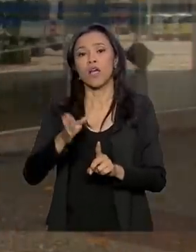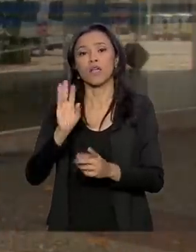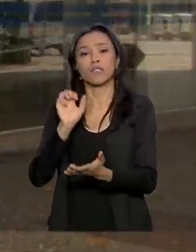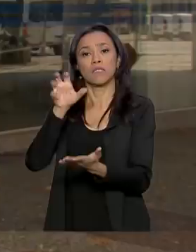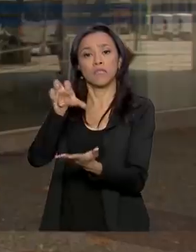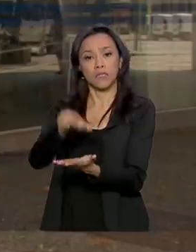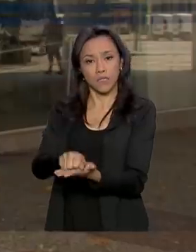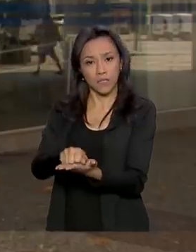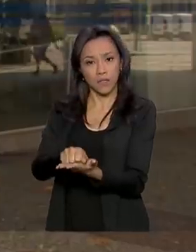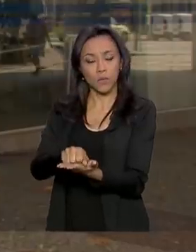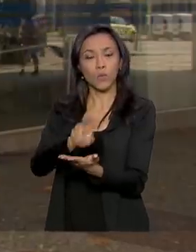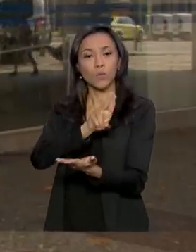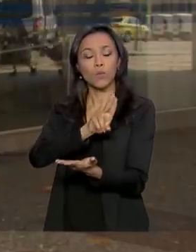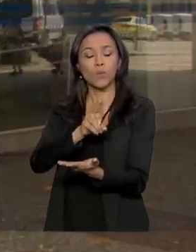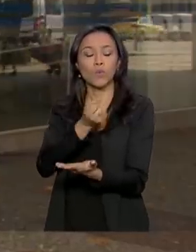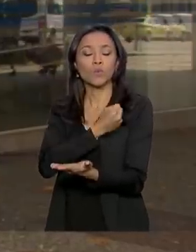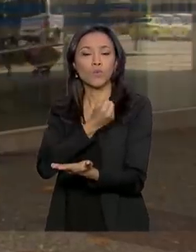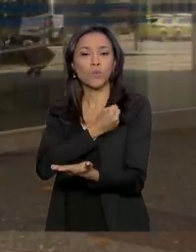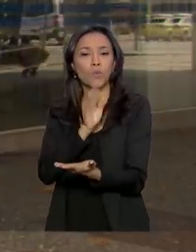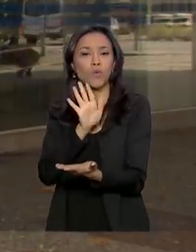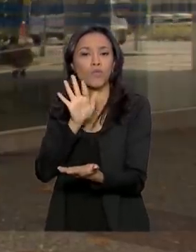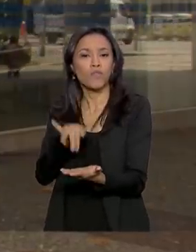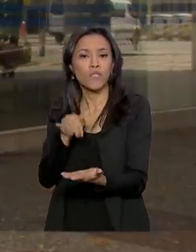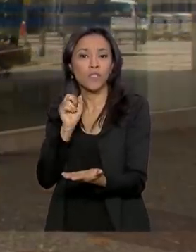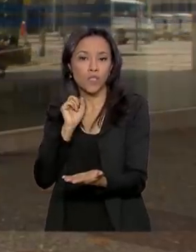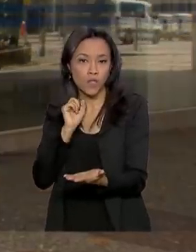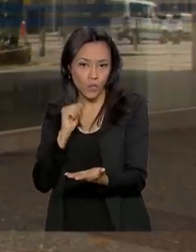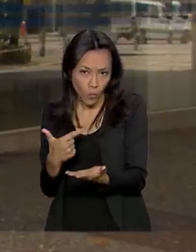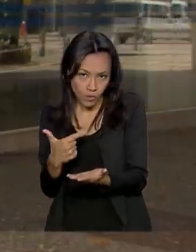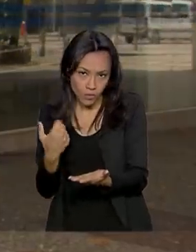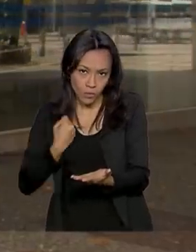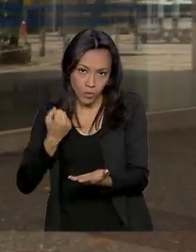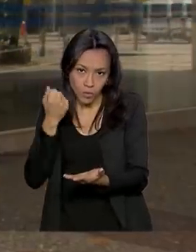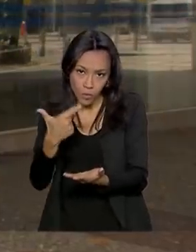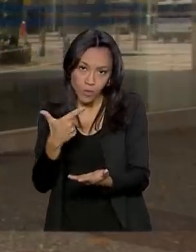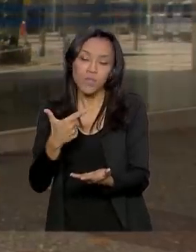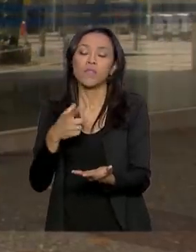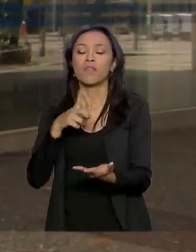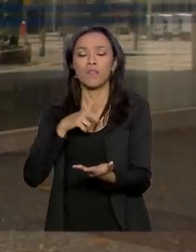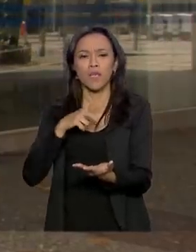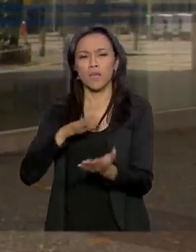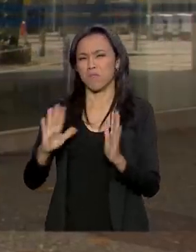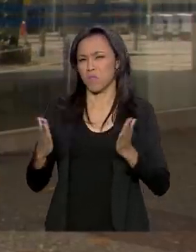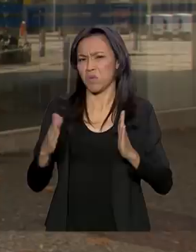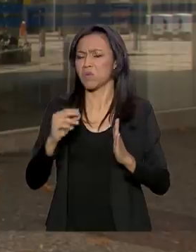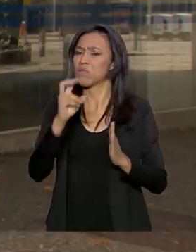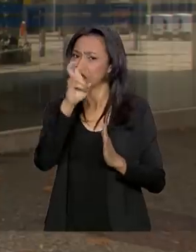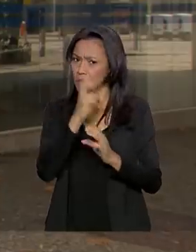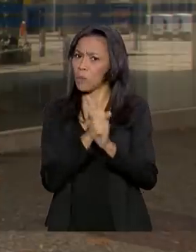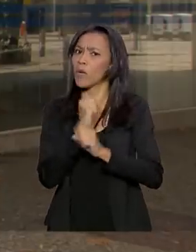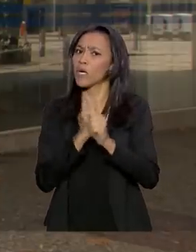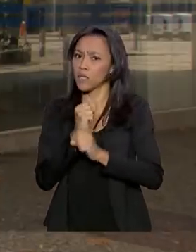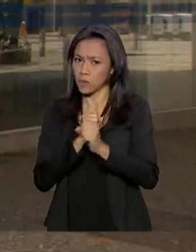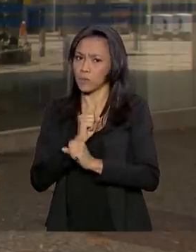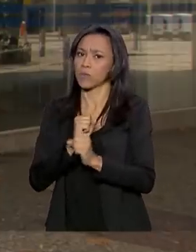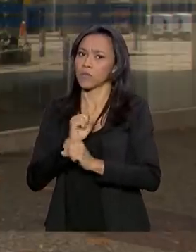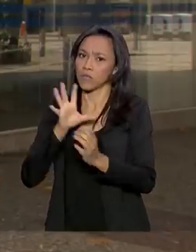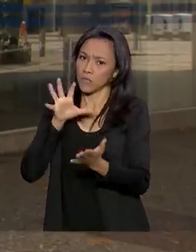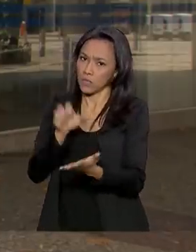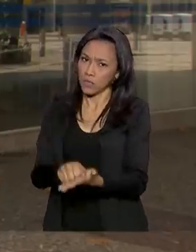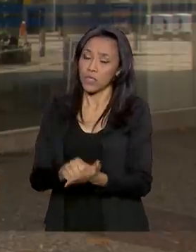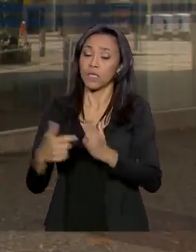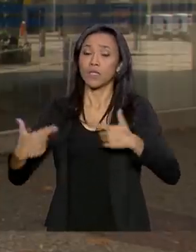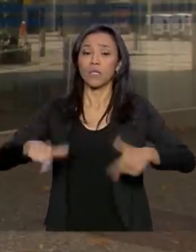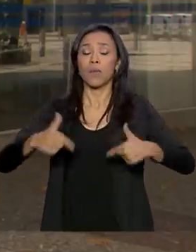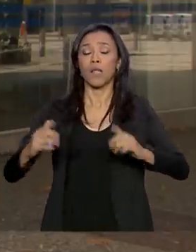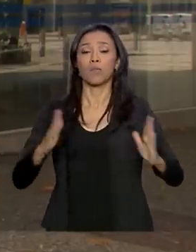o número com final 2. Têm direito ao PIS-PASEP os trabalhadores cadastrados há pelo menos cinco anos e que tenham trabalhado durante o ano de